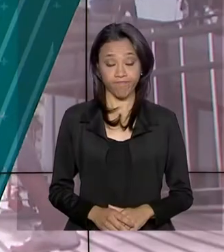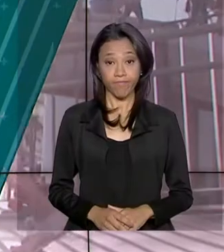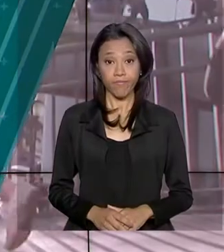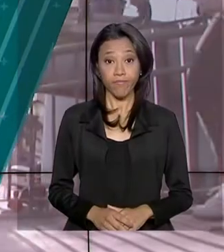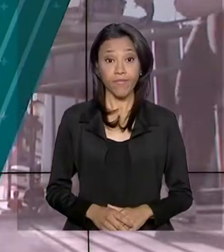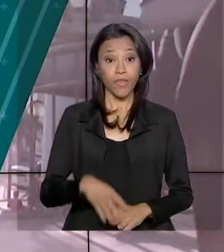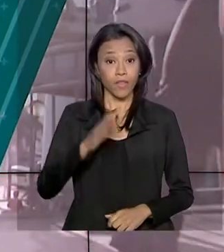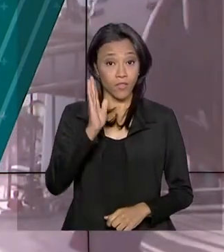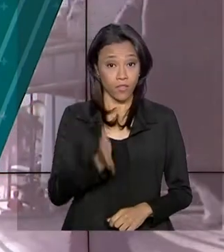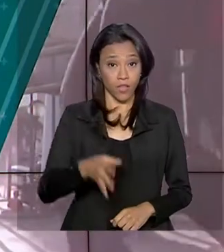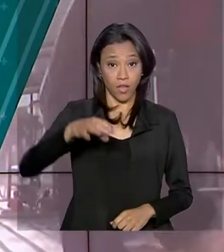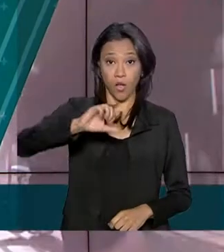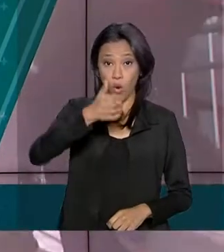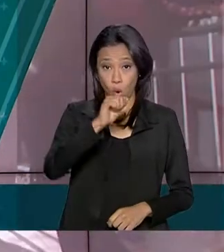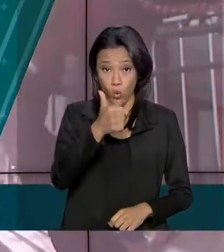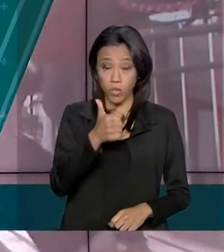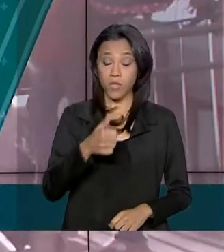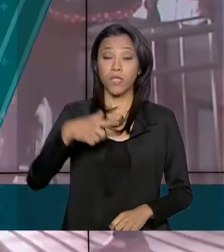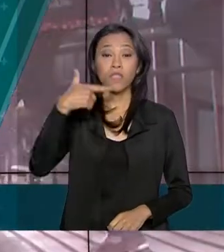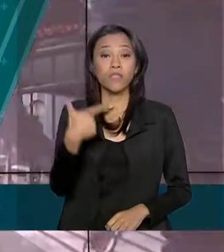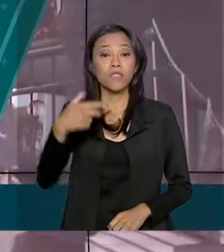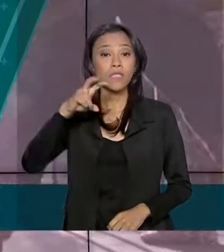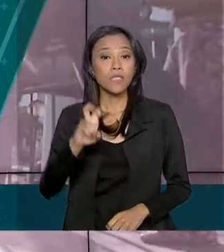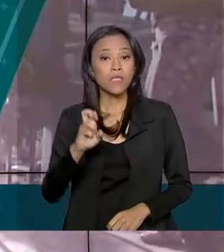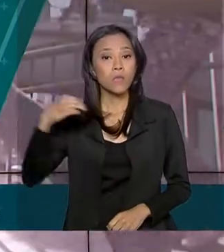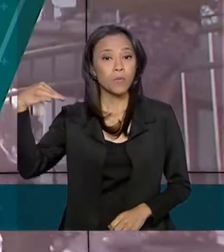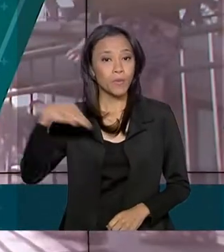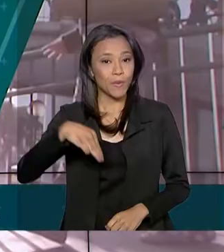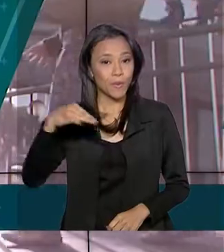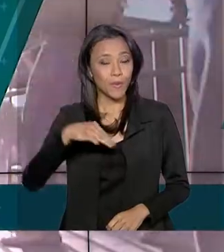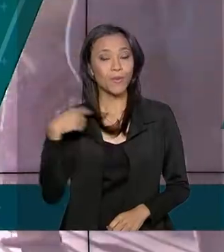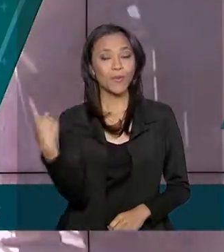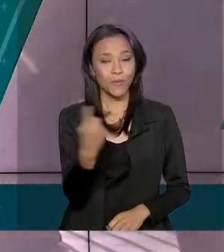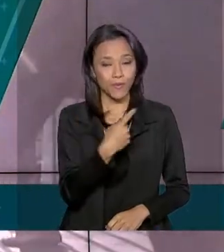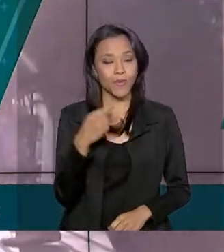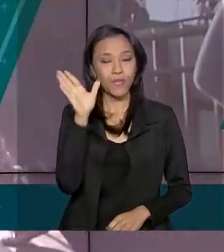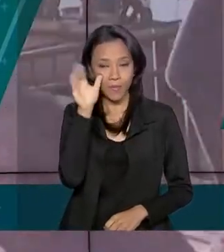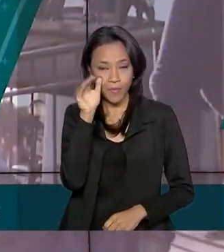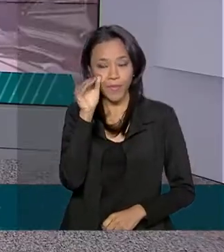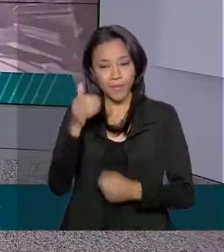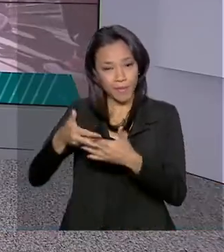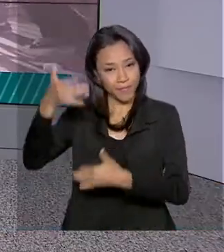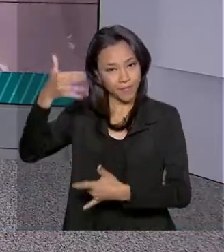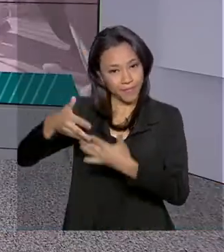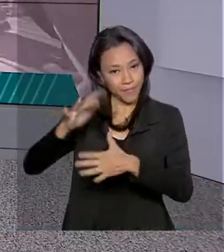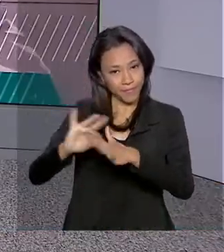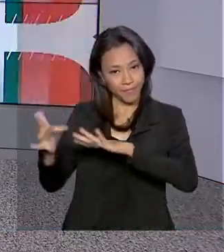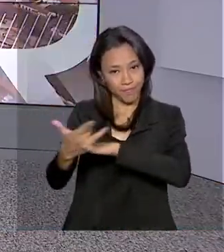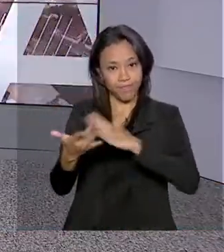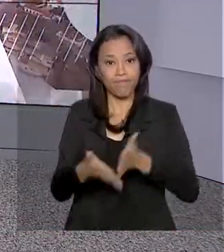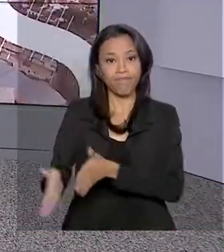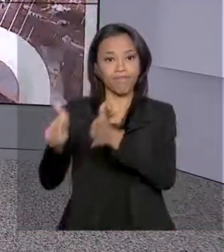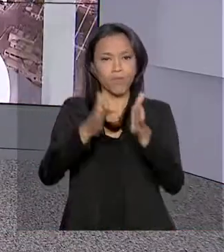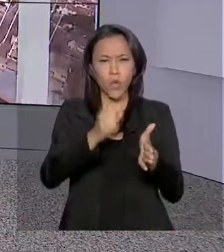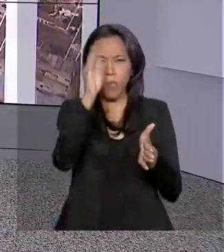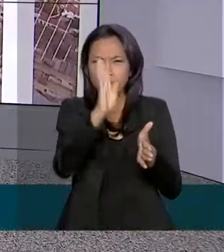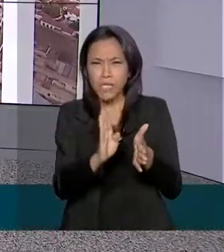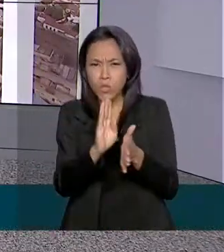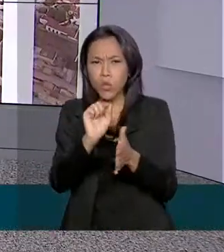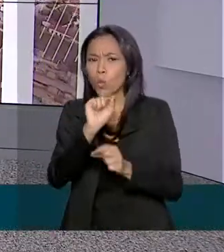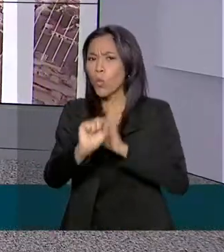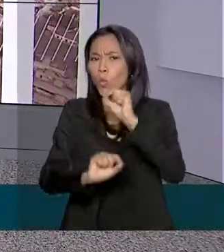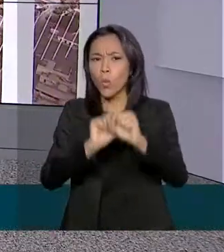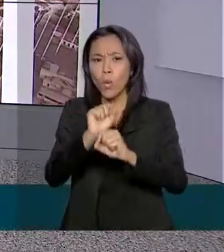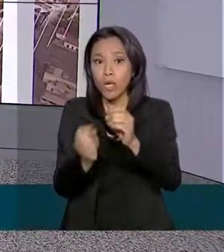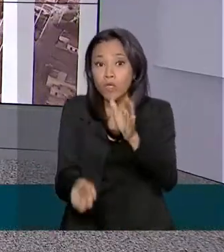São 11 horas e 25 minutos, estamos ao vivo também pelas redes sociais. O Brasil gerou mais de